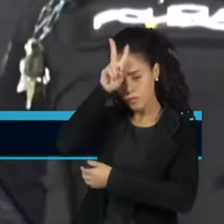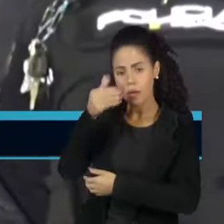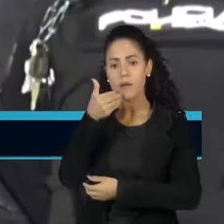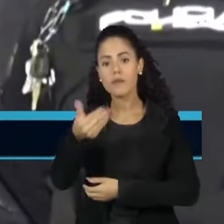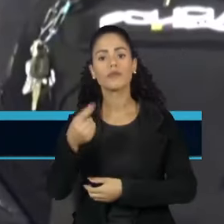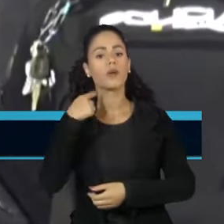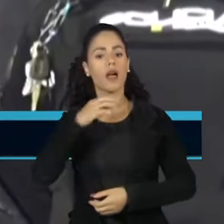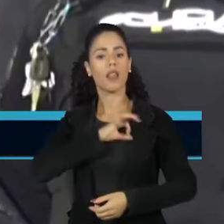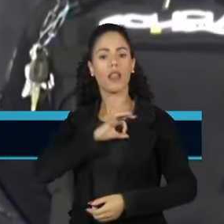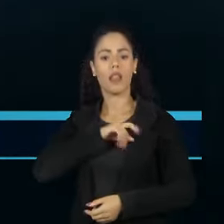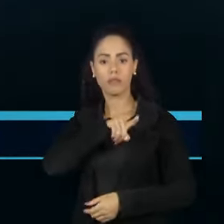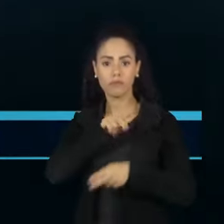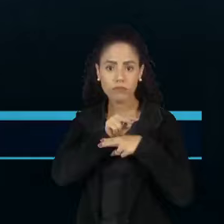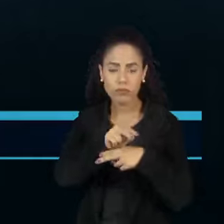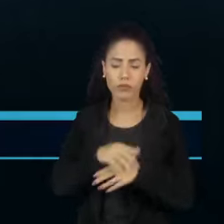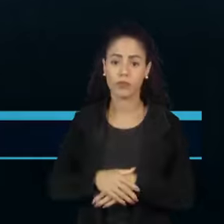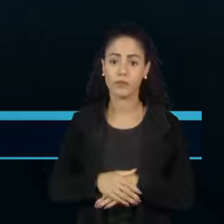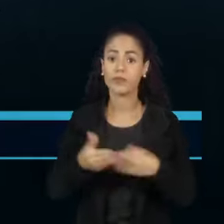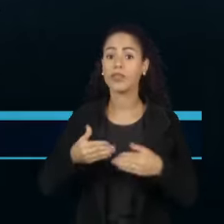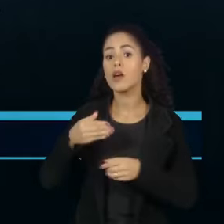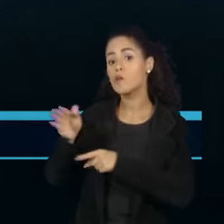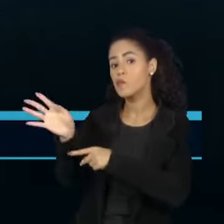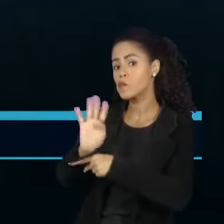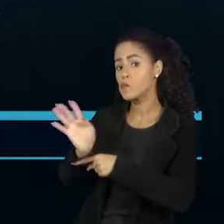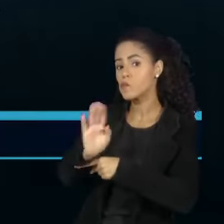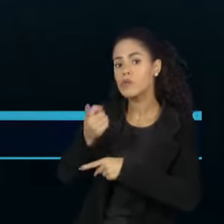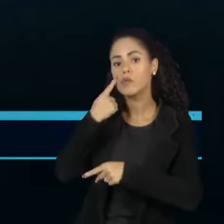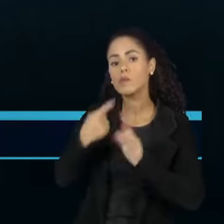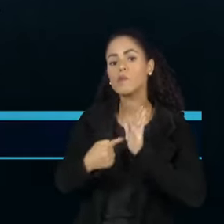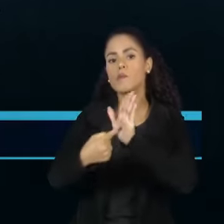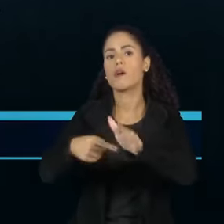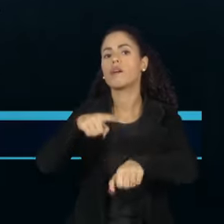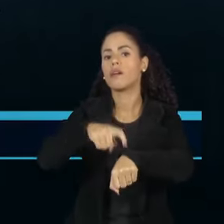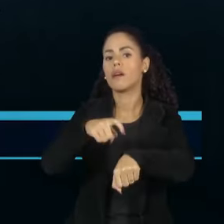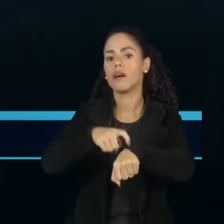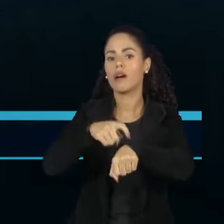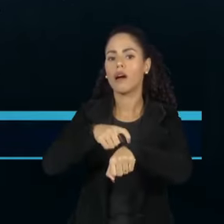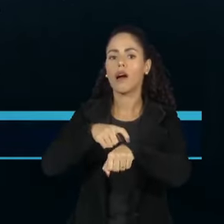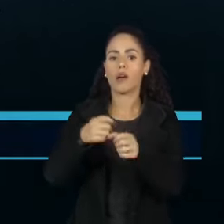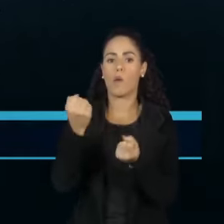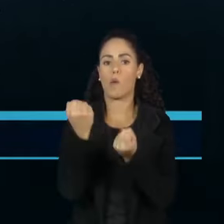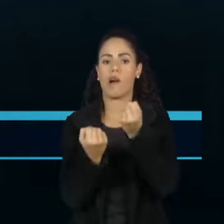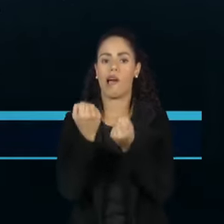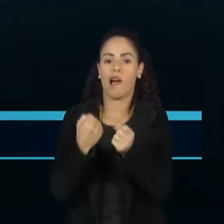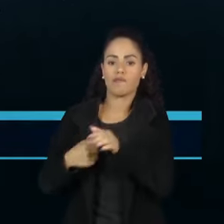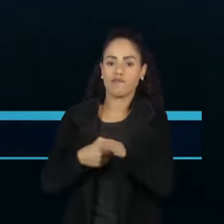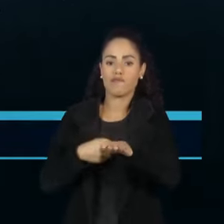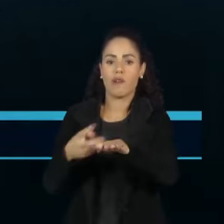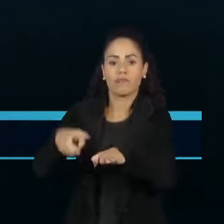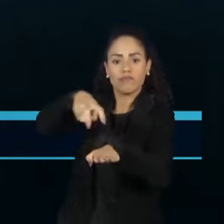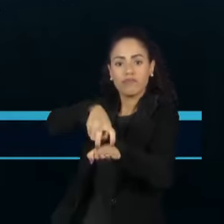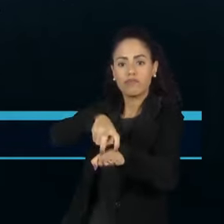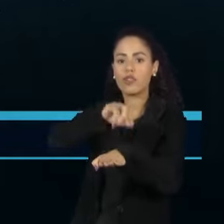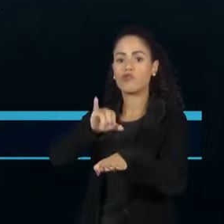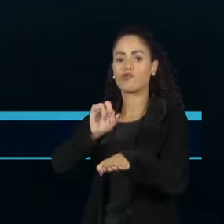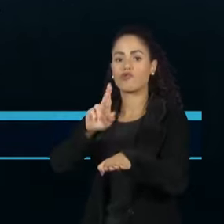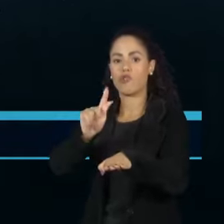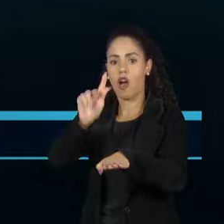asilo político a ele. Este vídeo mostra o momento em que os veículos deixam a Embaixada, levando Jorge Glass.